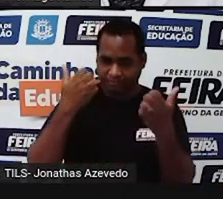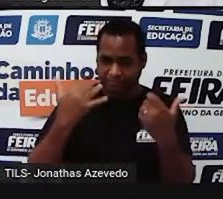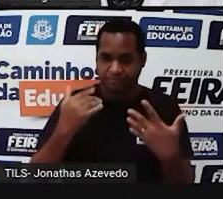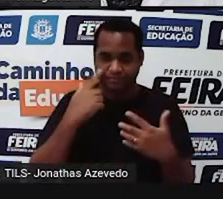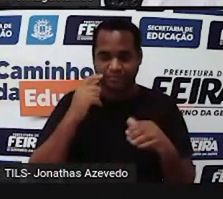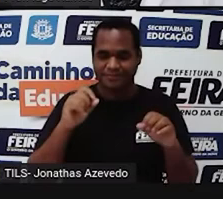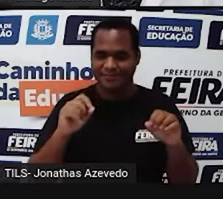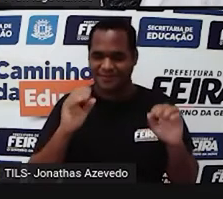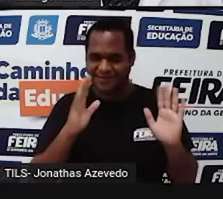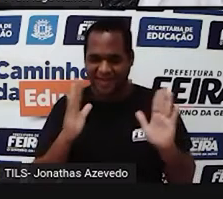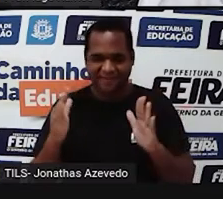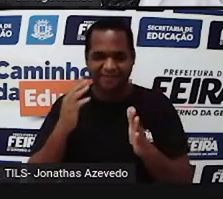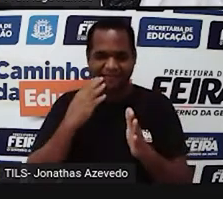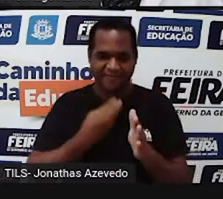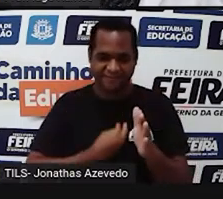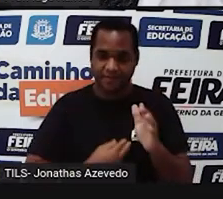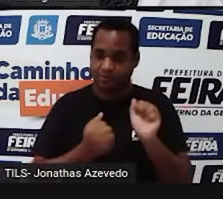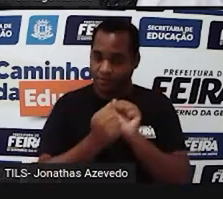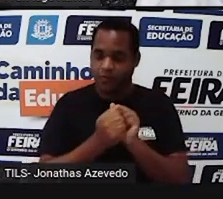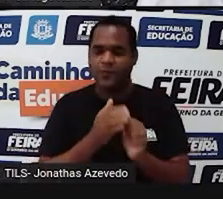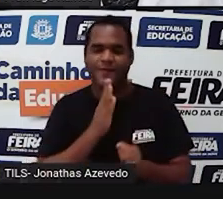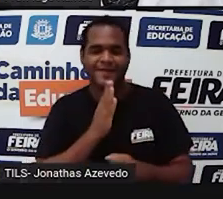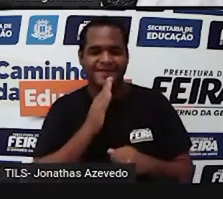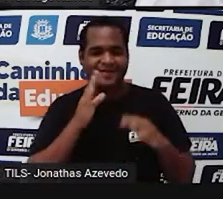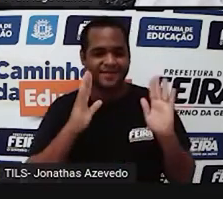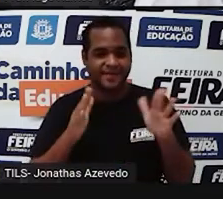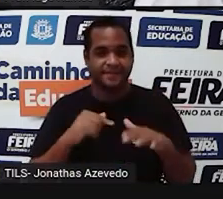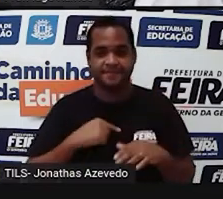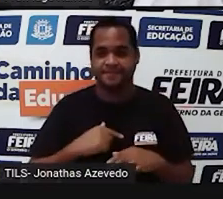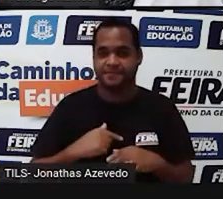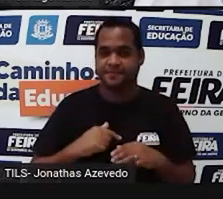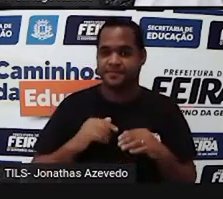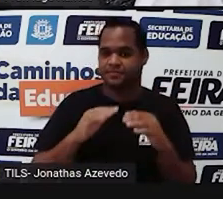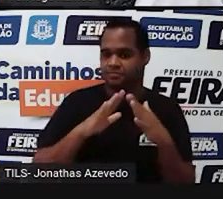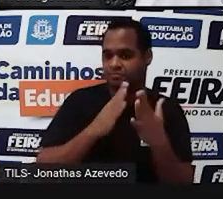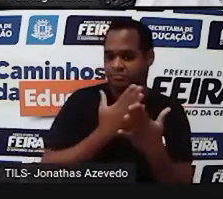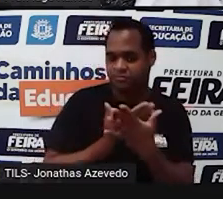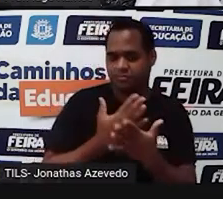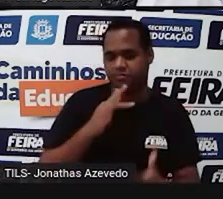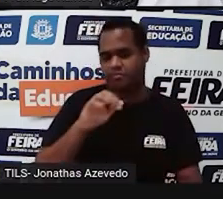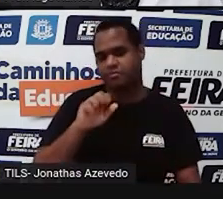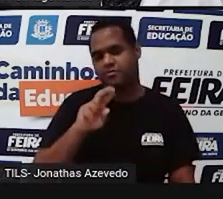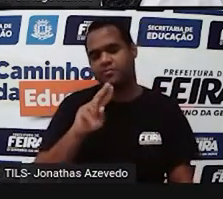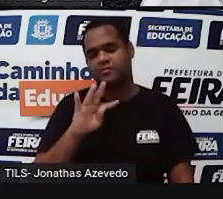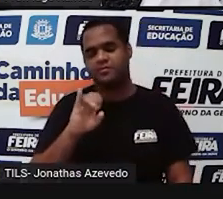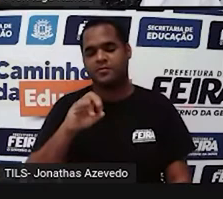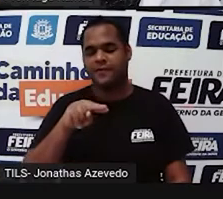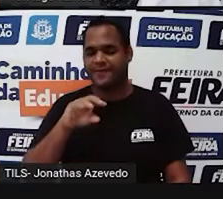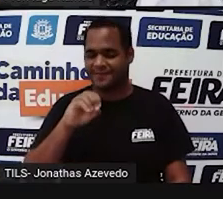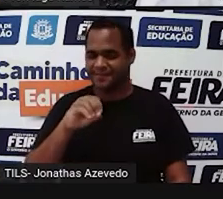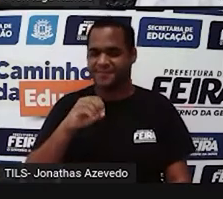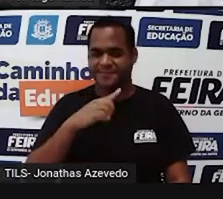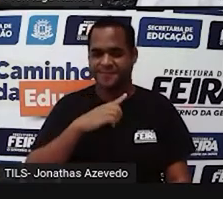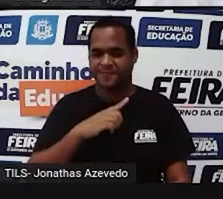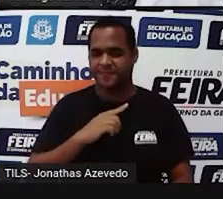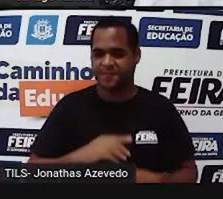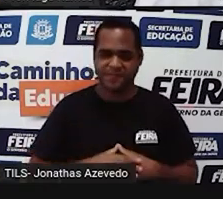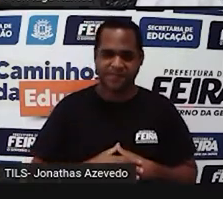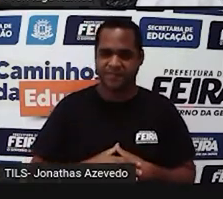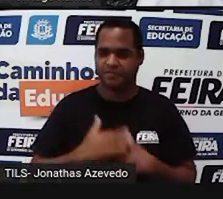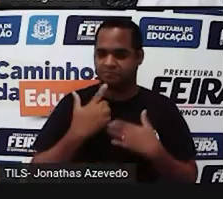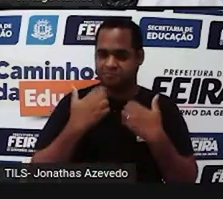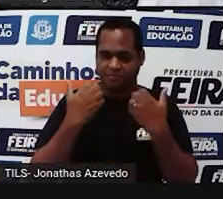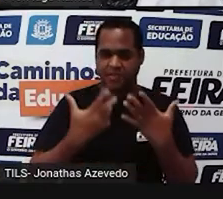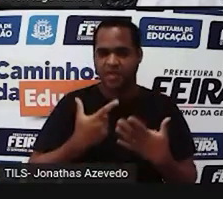já viveu juntos, você já deve me conhecer. Venho lá da Escola Municipal Faustino Dias Lima. Um pouco aqui das